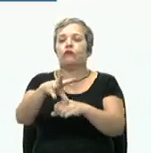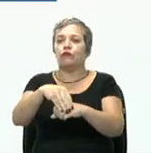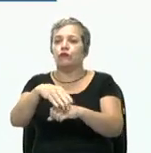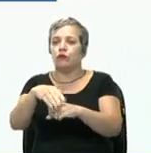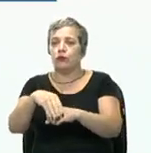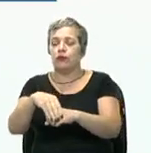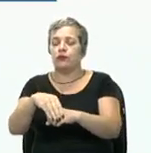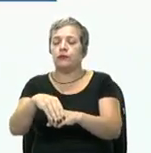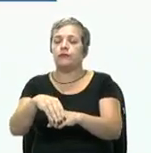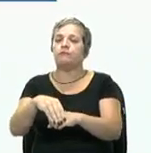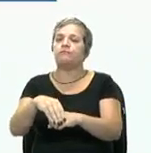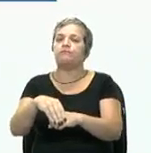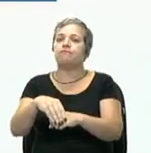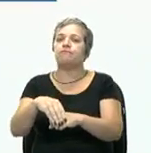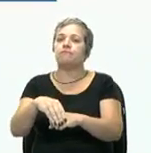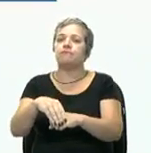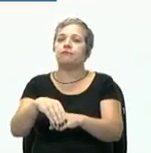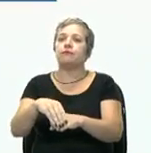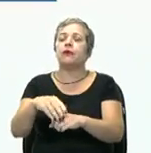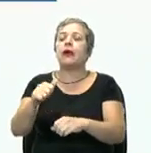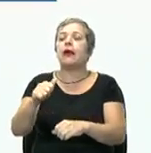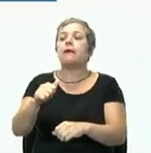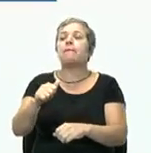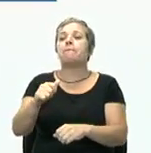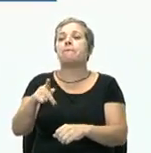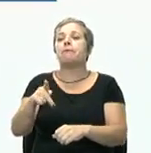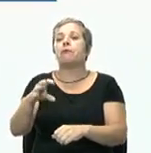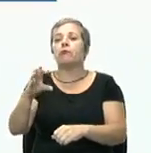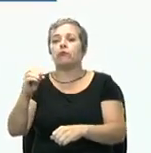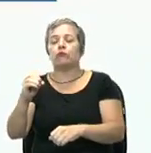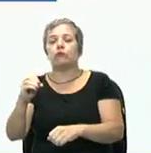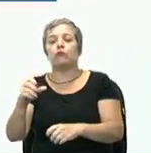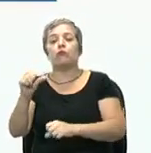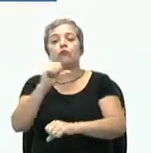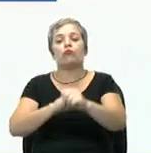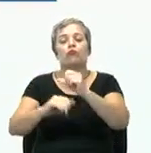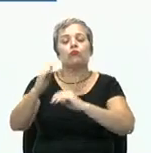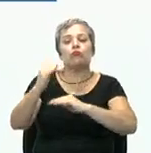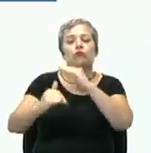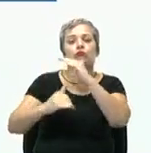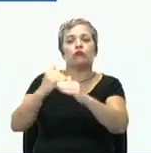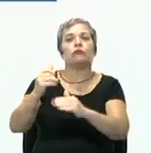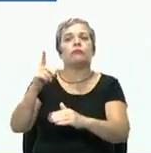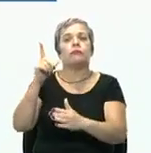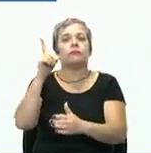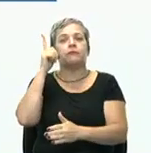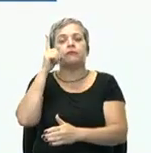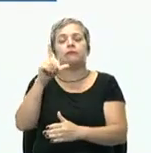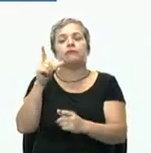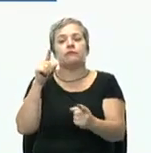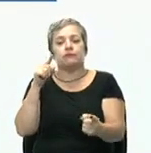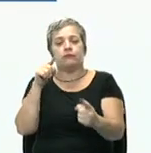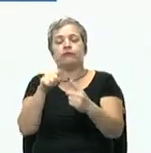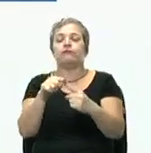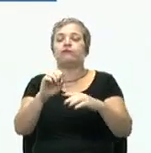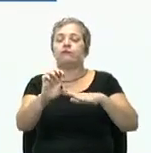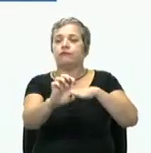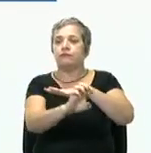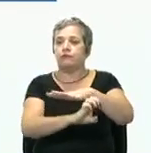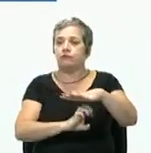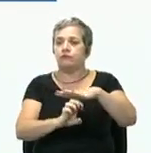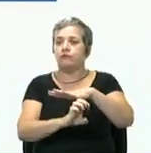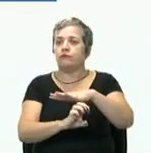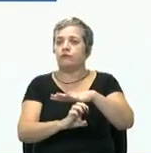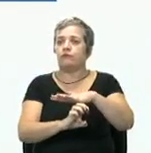administrativo. A AP.O. muda a ênfase das atividades e meios para os objetivos das organizações.